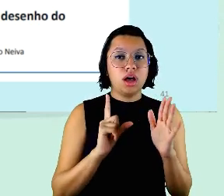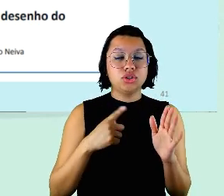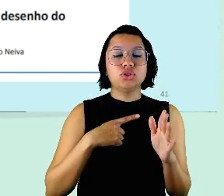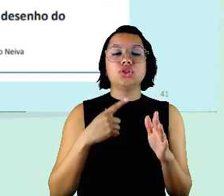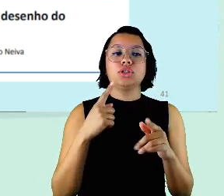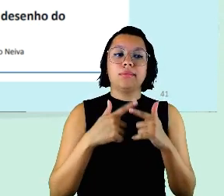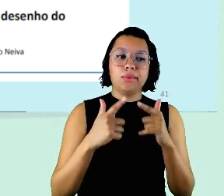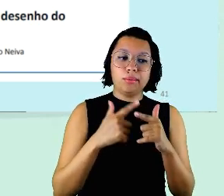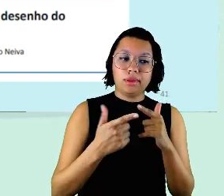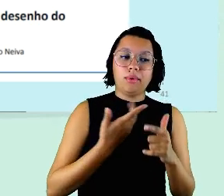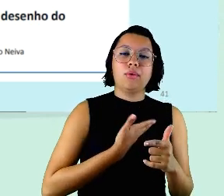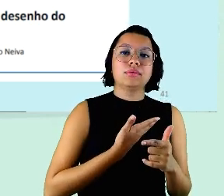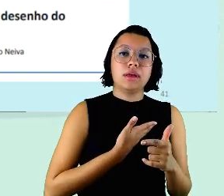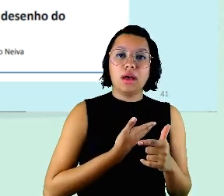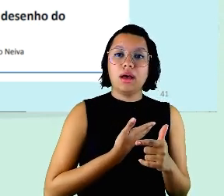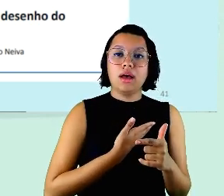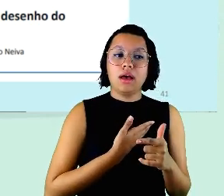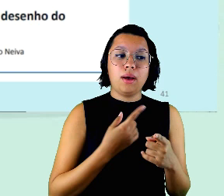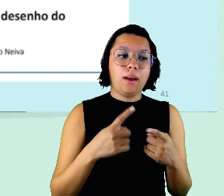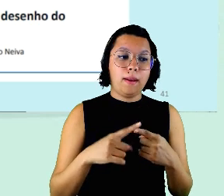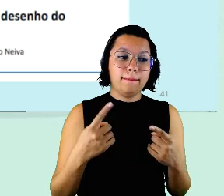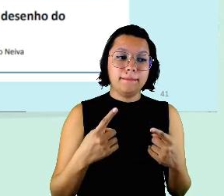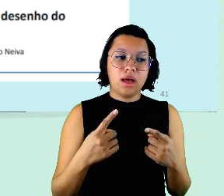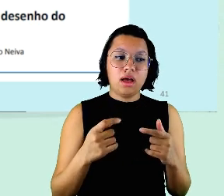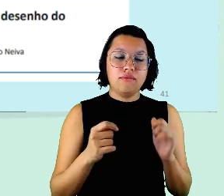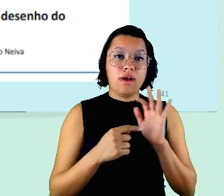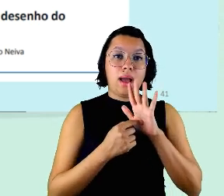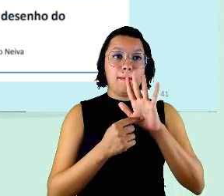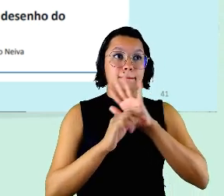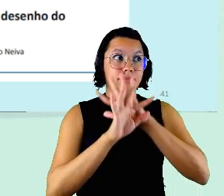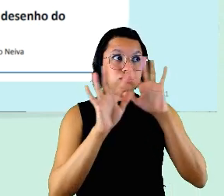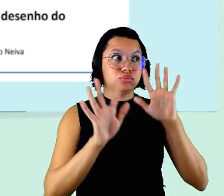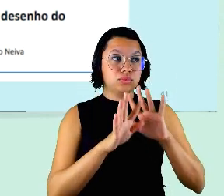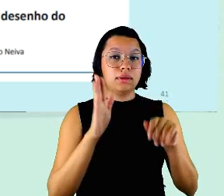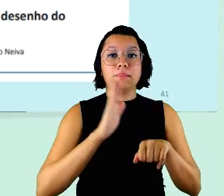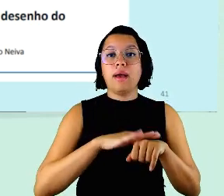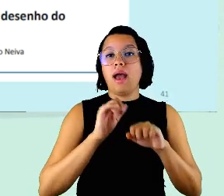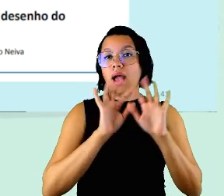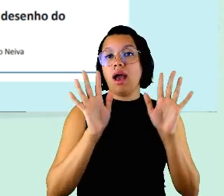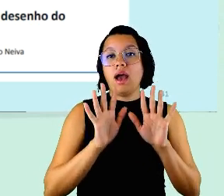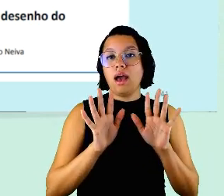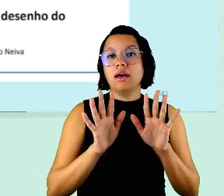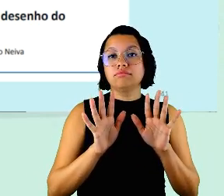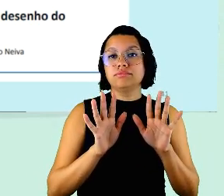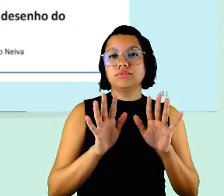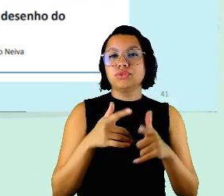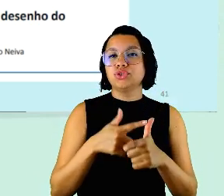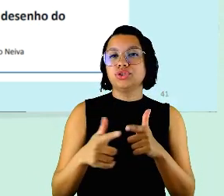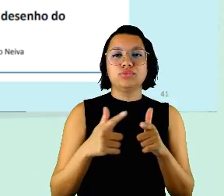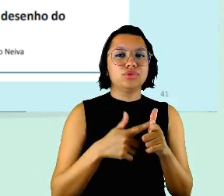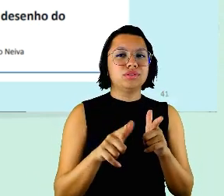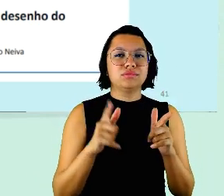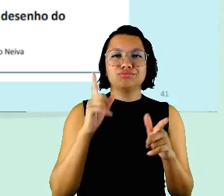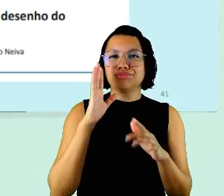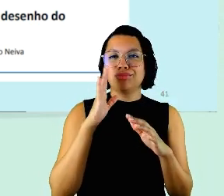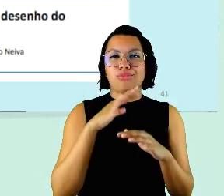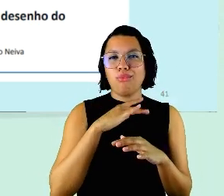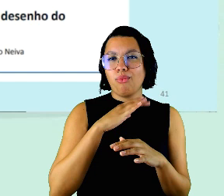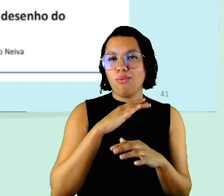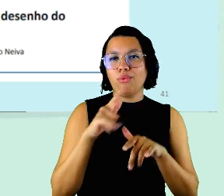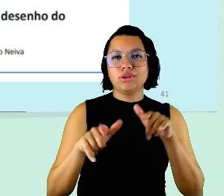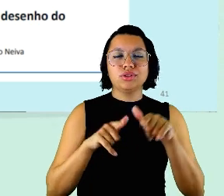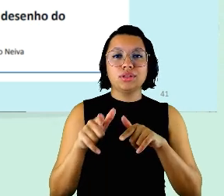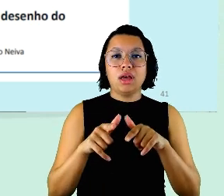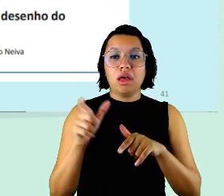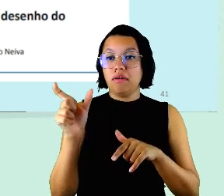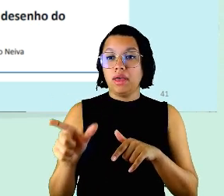colegas só que agora isso vai aparecer muito mais claramente por exemplo a má distribuição de tarefas uns sobrecarregados e outros fazendo muito